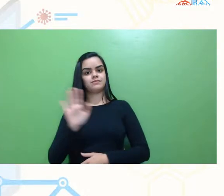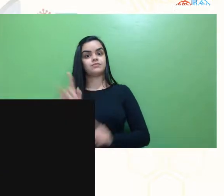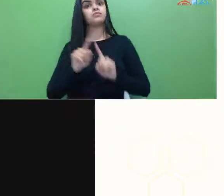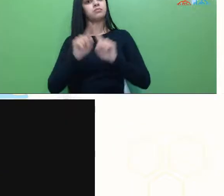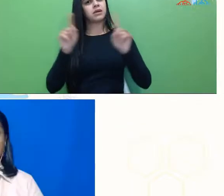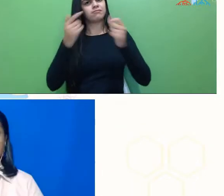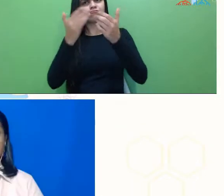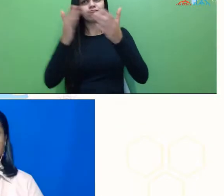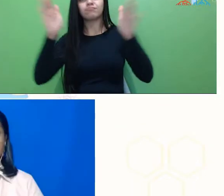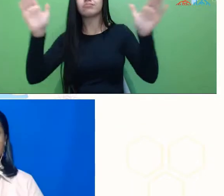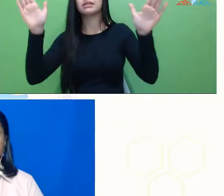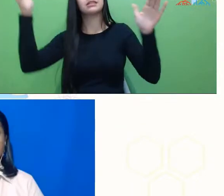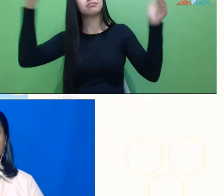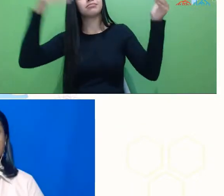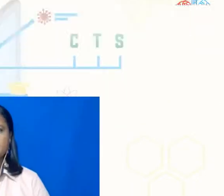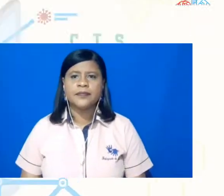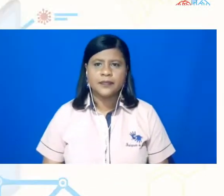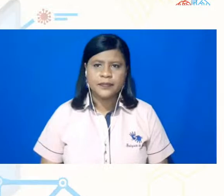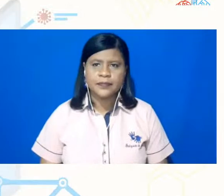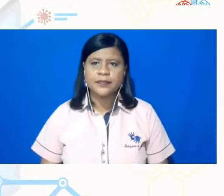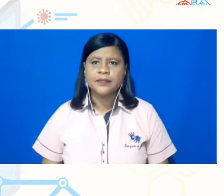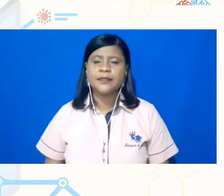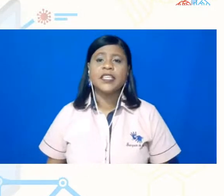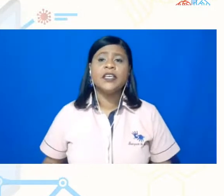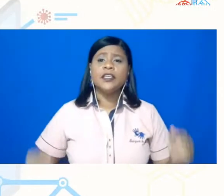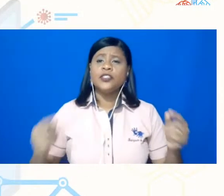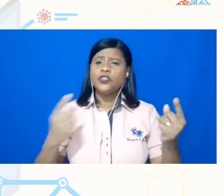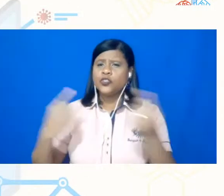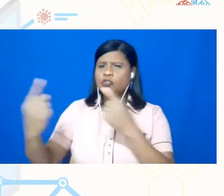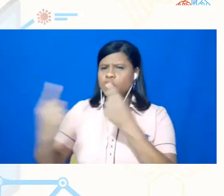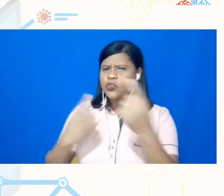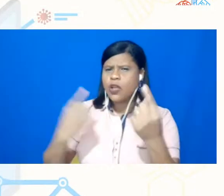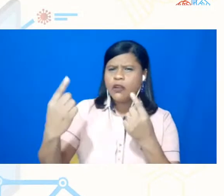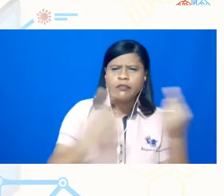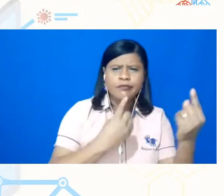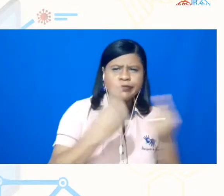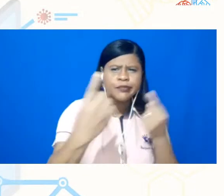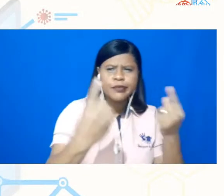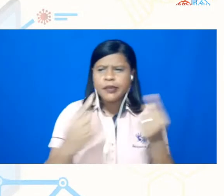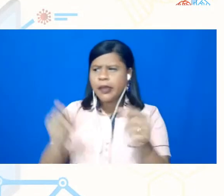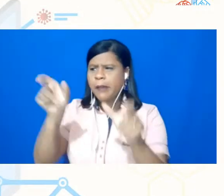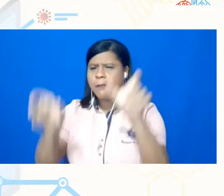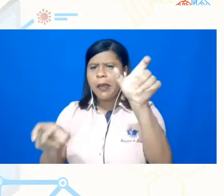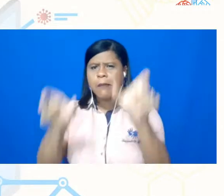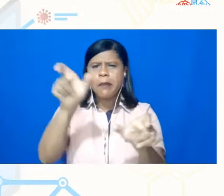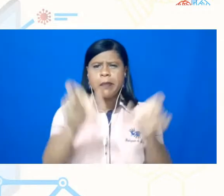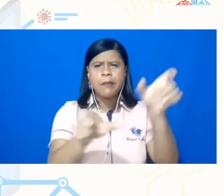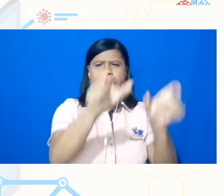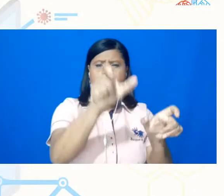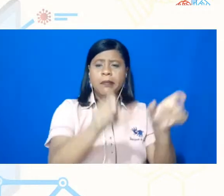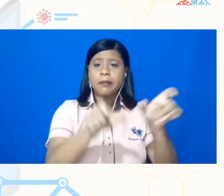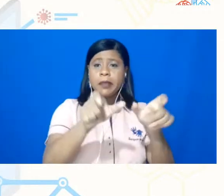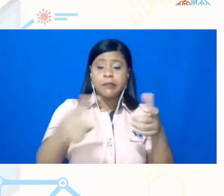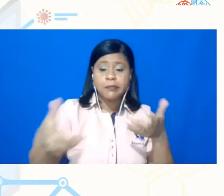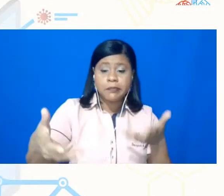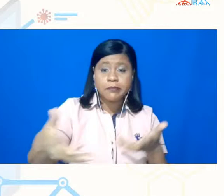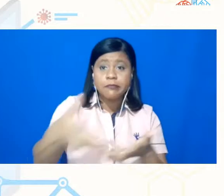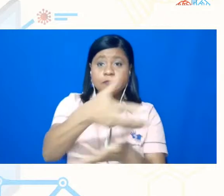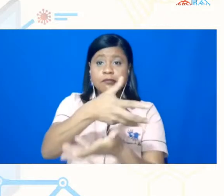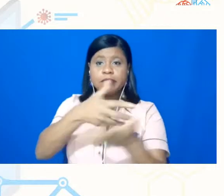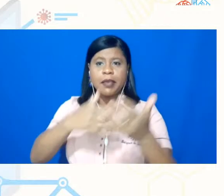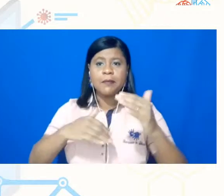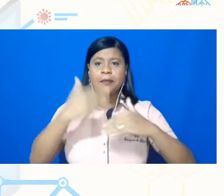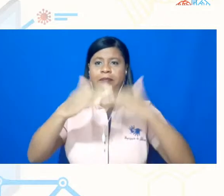abrir, dialogar com múltiplos parceiros, atores, que constroem a prática